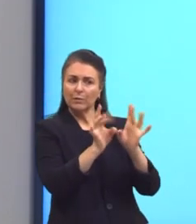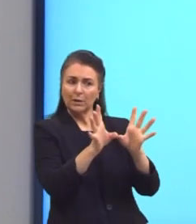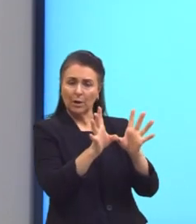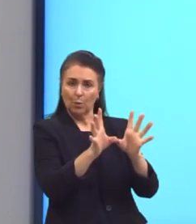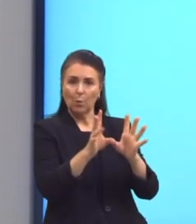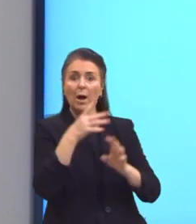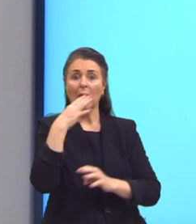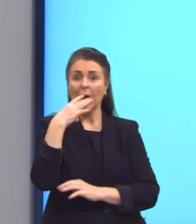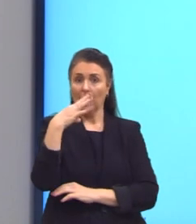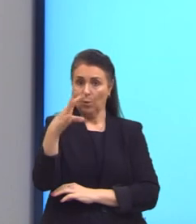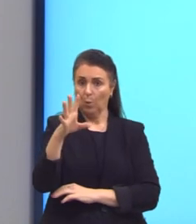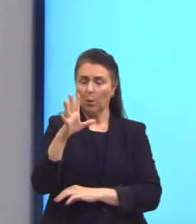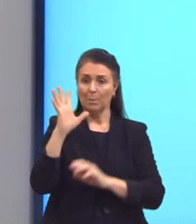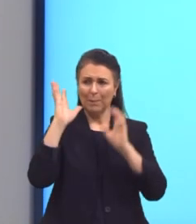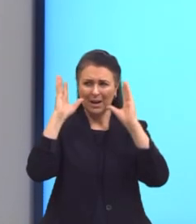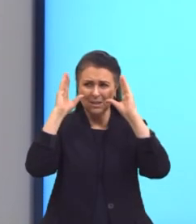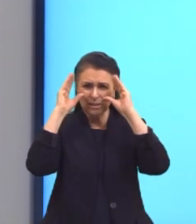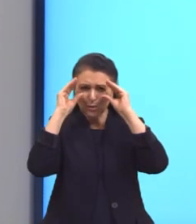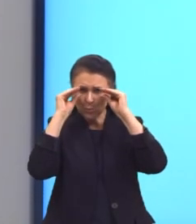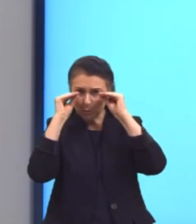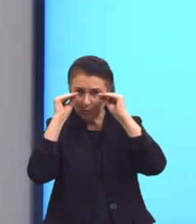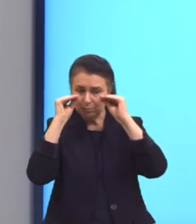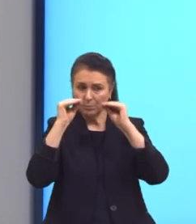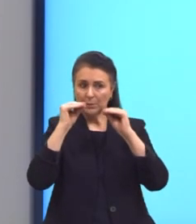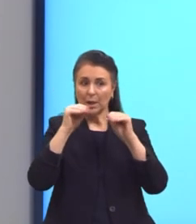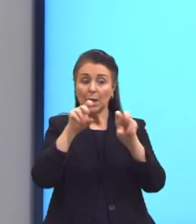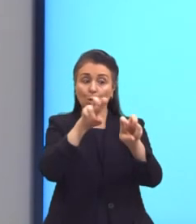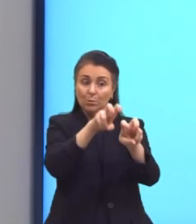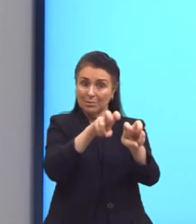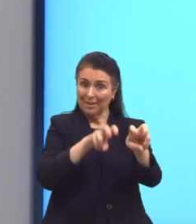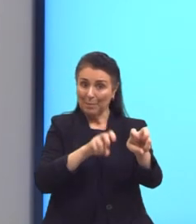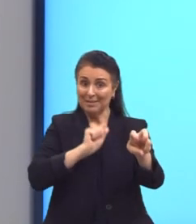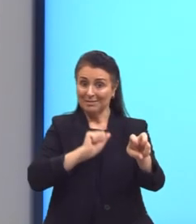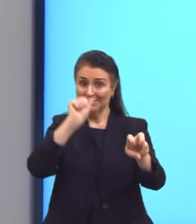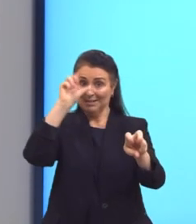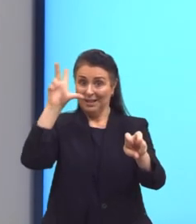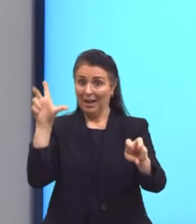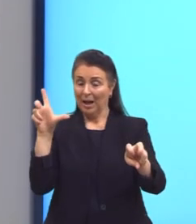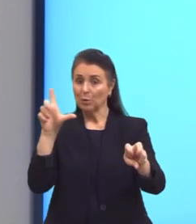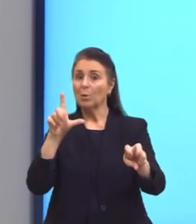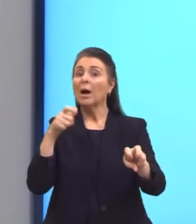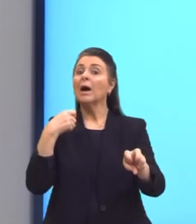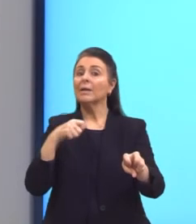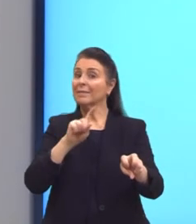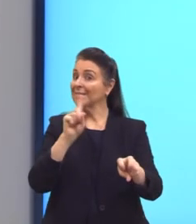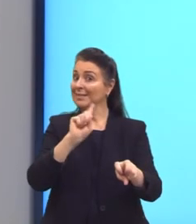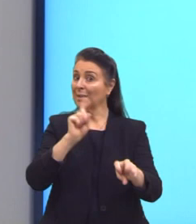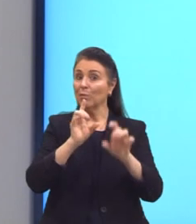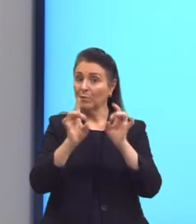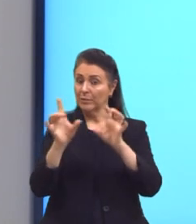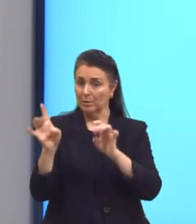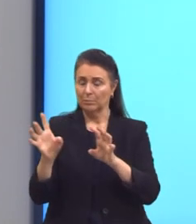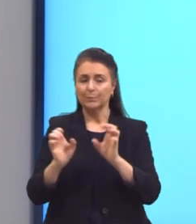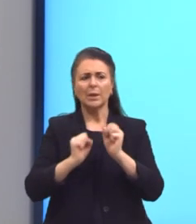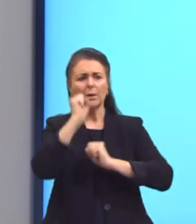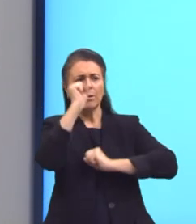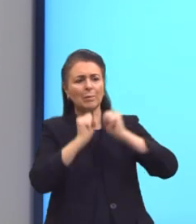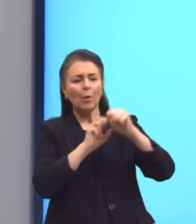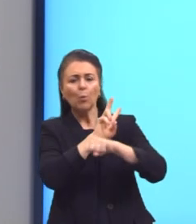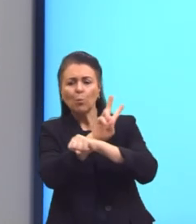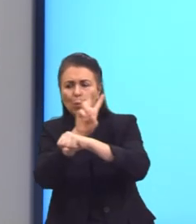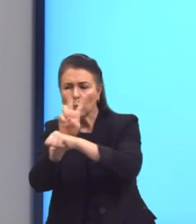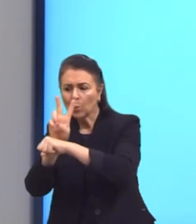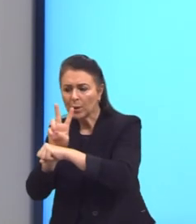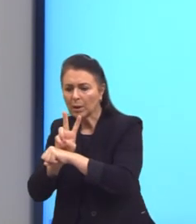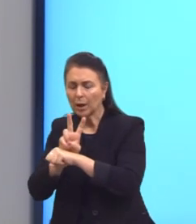escura, dos assentos ainda disponíveis. A empresa monitora permanentemente o número de assentos